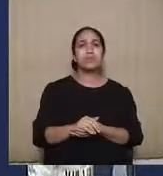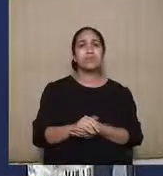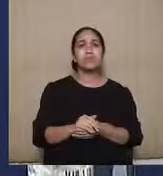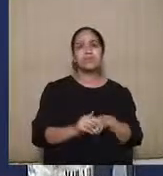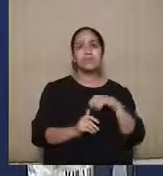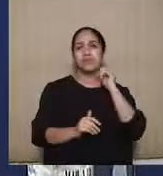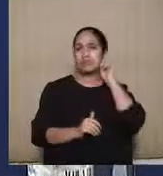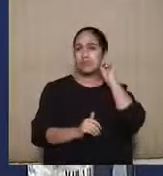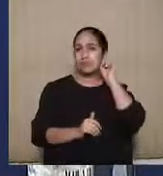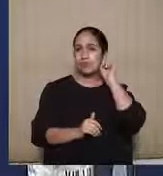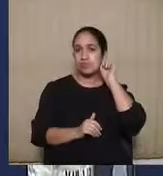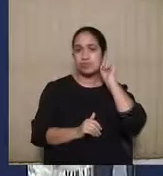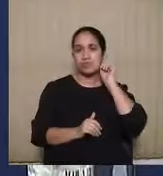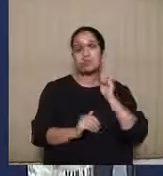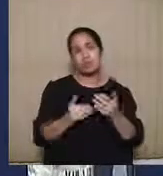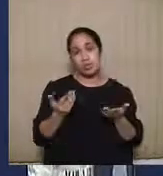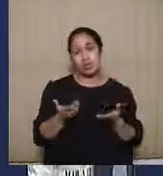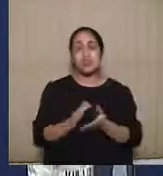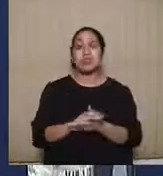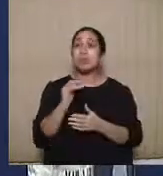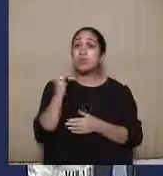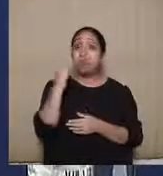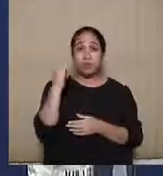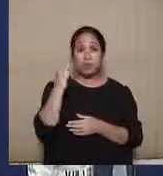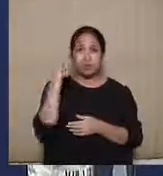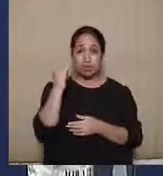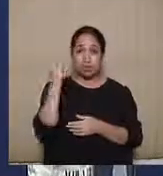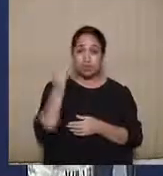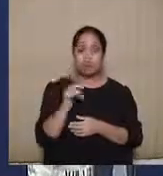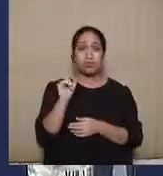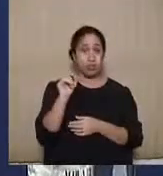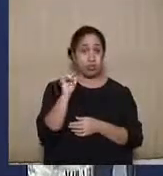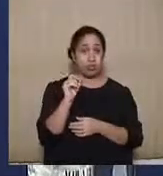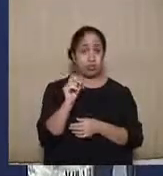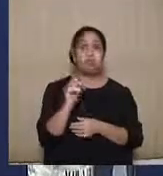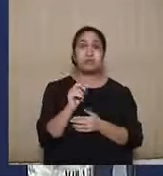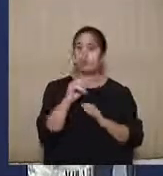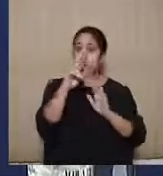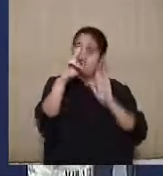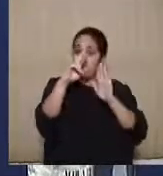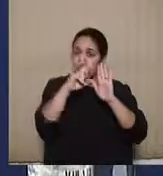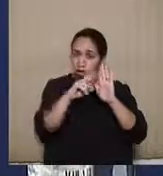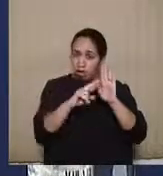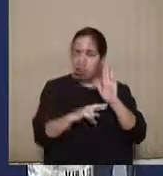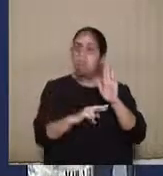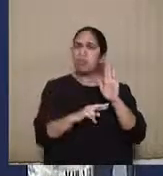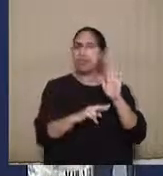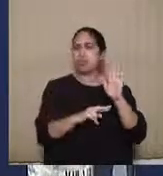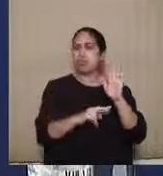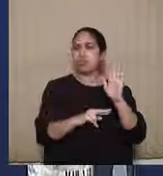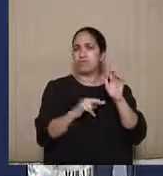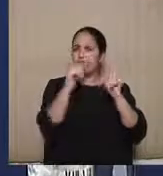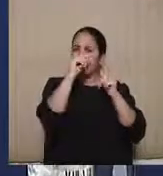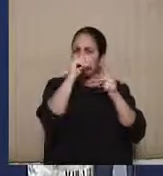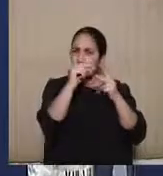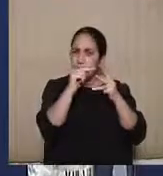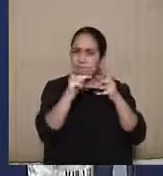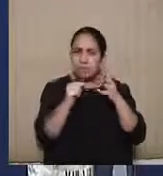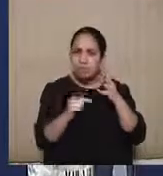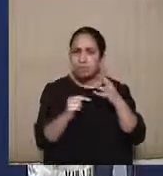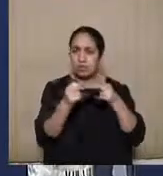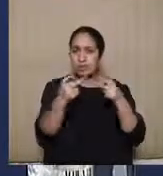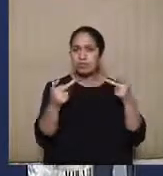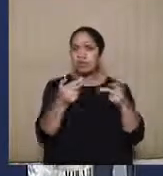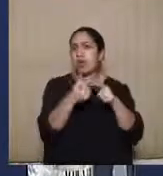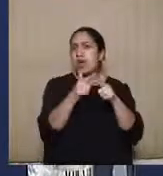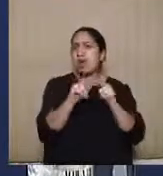é importante nós frisarmos que existem algumas normas específicas no que toca aos ilícitos que são cometidos no